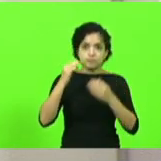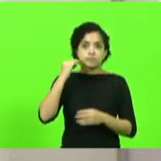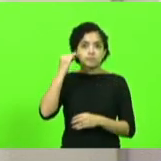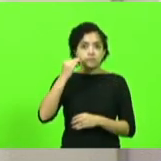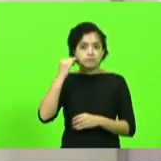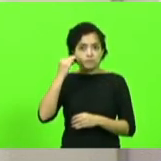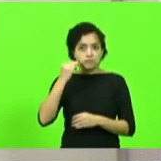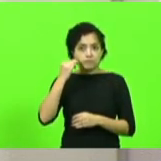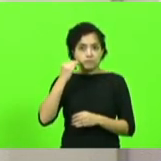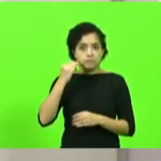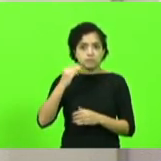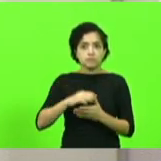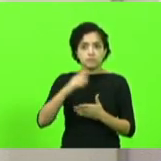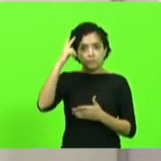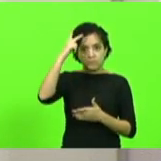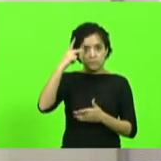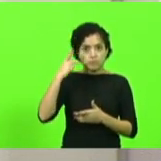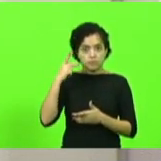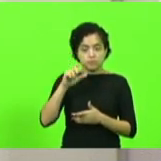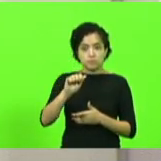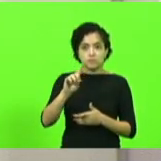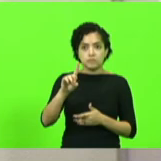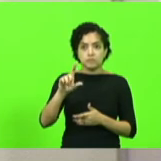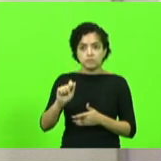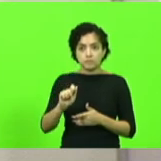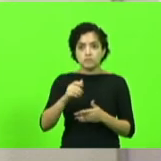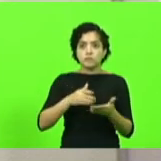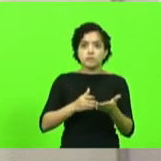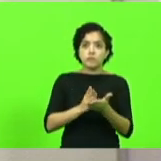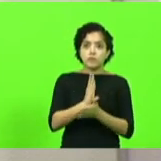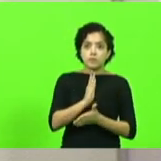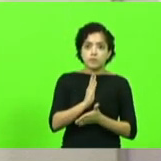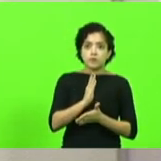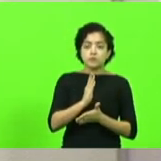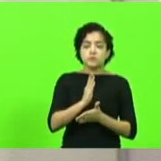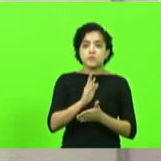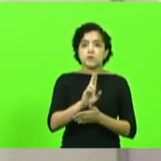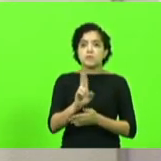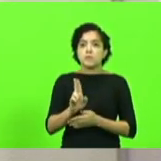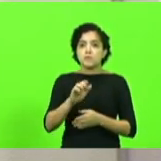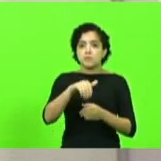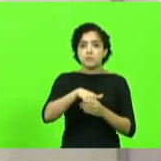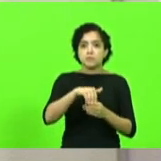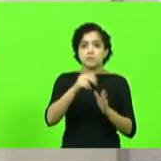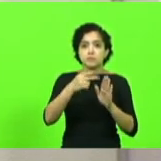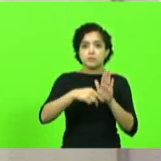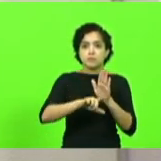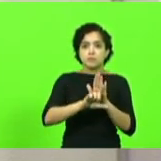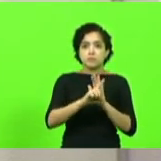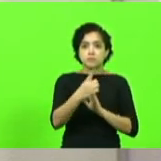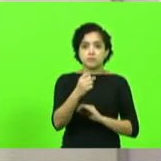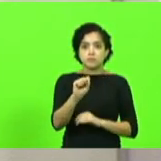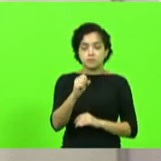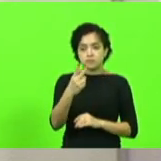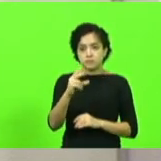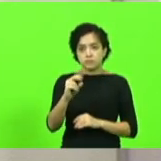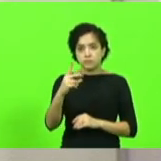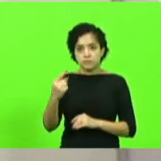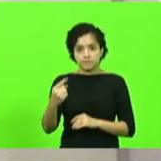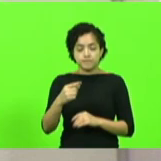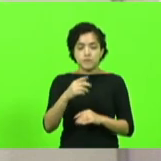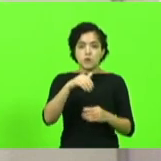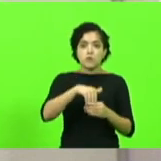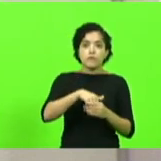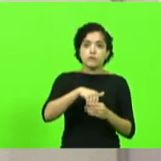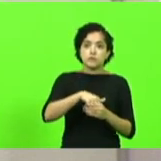e as senhoras deputadas Paulinha e Ada de Luca, foi aprovado em primeiro turno pelo processo nominal o projeto de lei complementar 18-2021, com a seguinte votação.